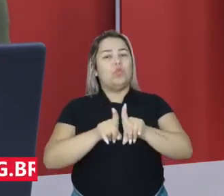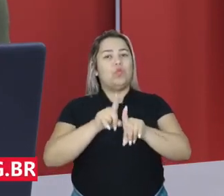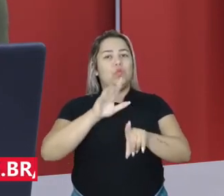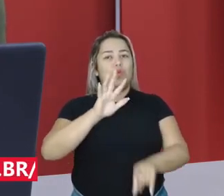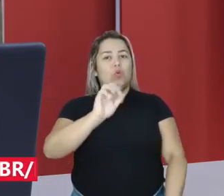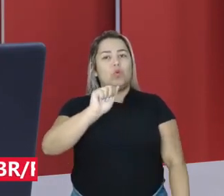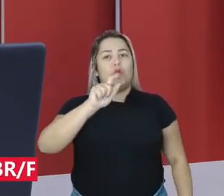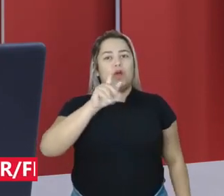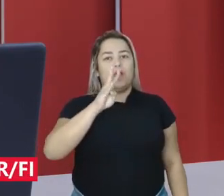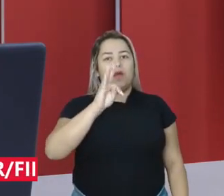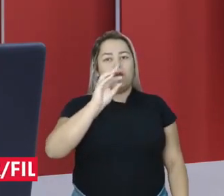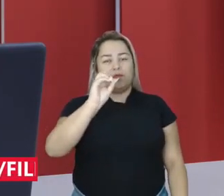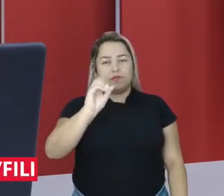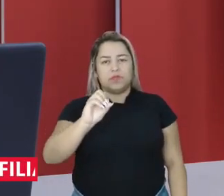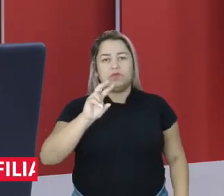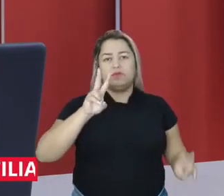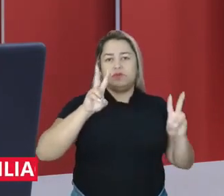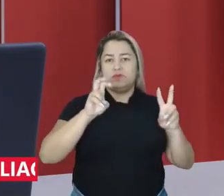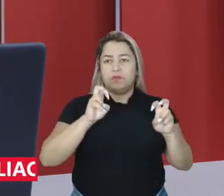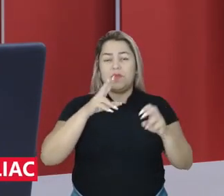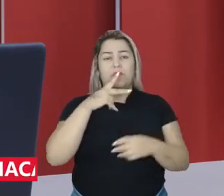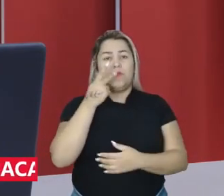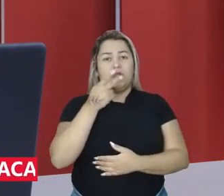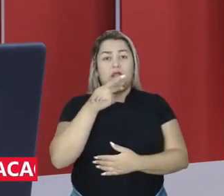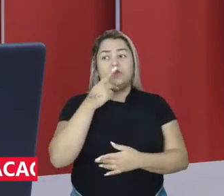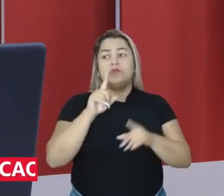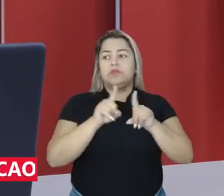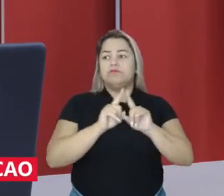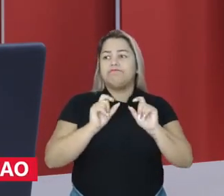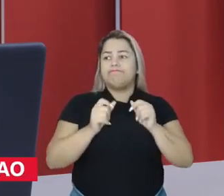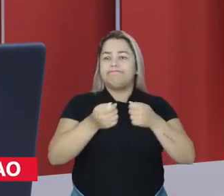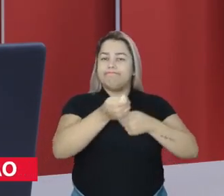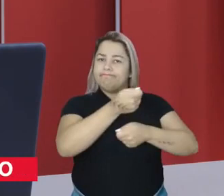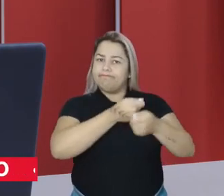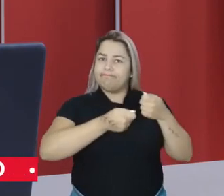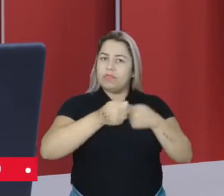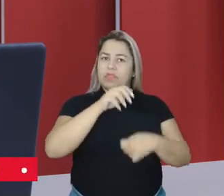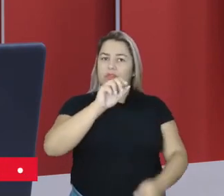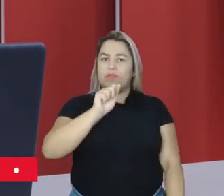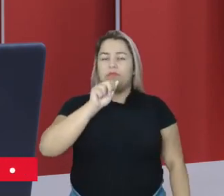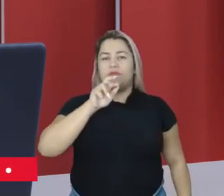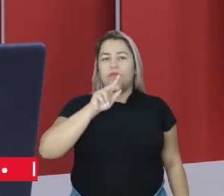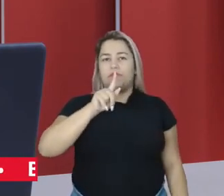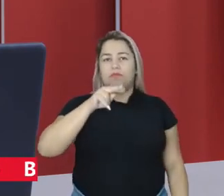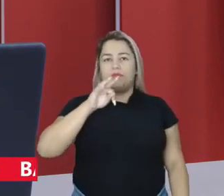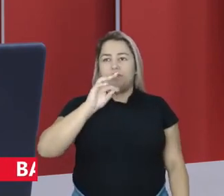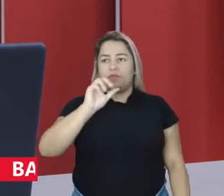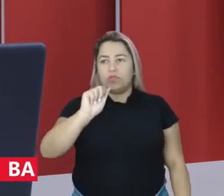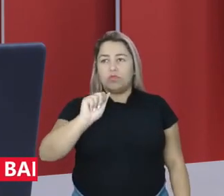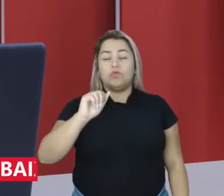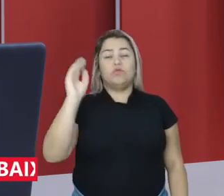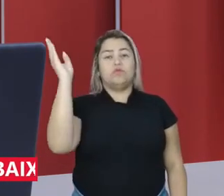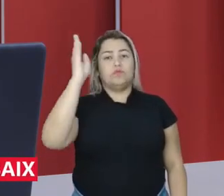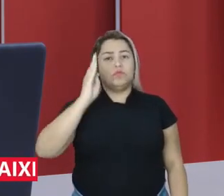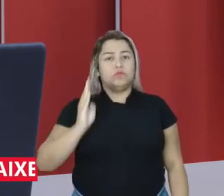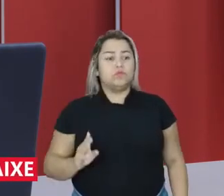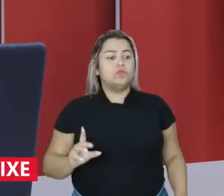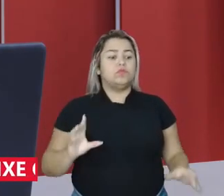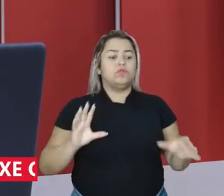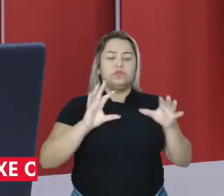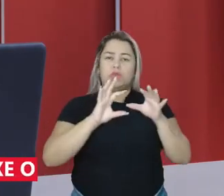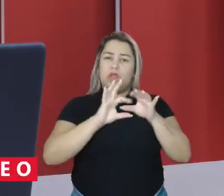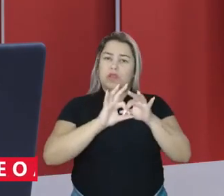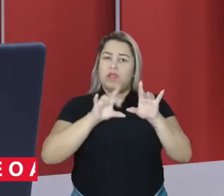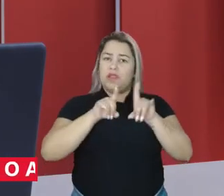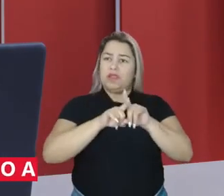Fernandes. Um dos temas abordados foi a situação econômica da Argentina, com a possibilidade do Brasil criar linhas de crédito